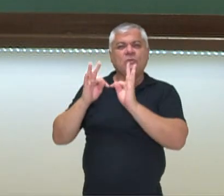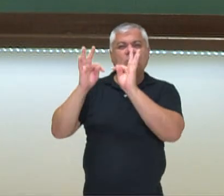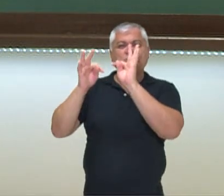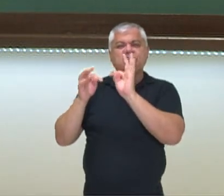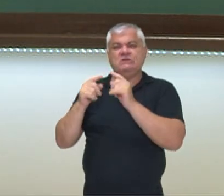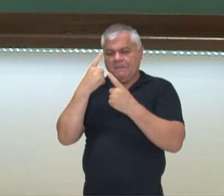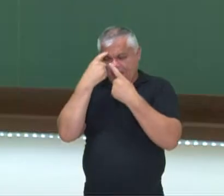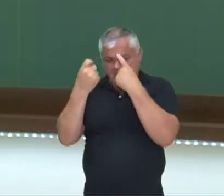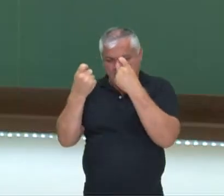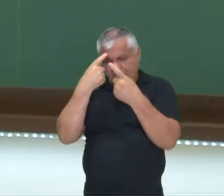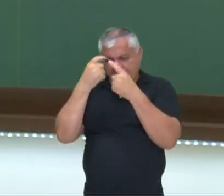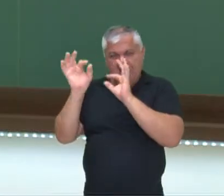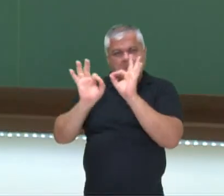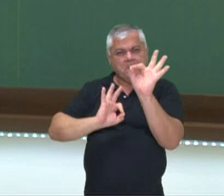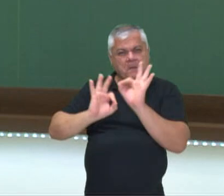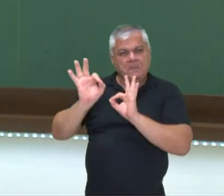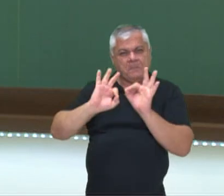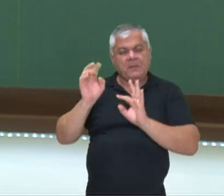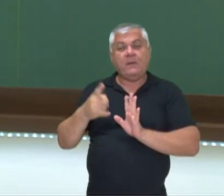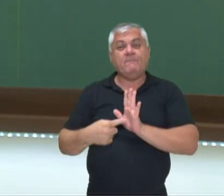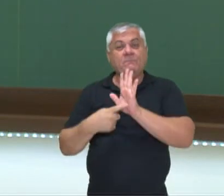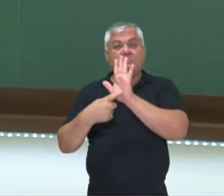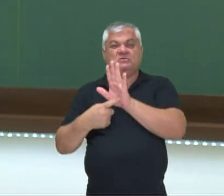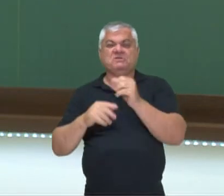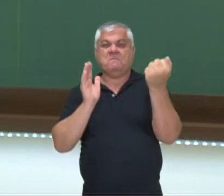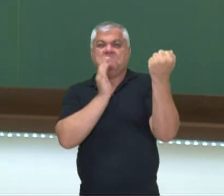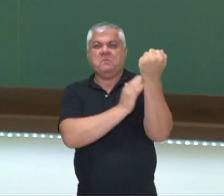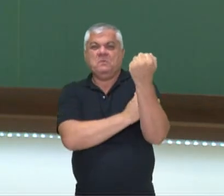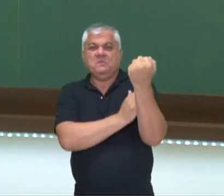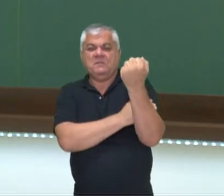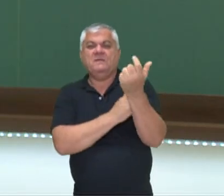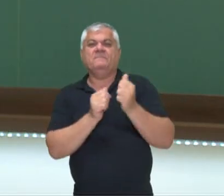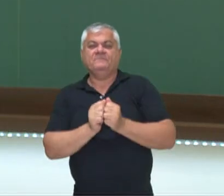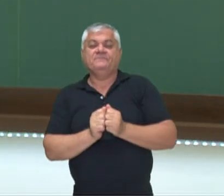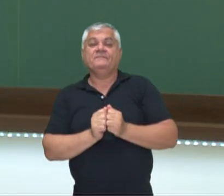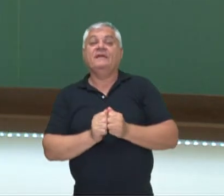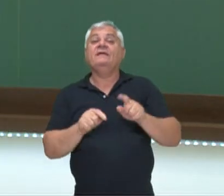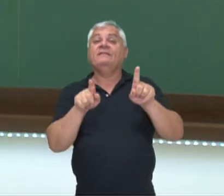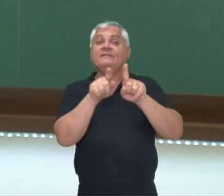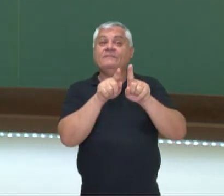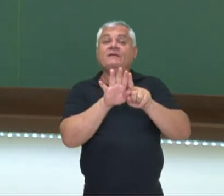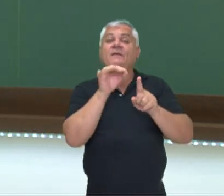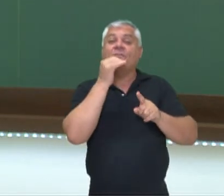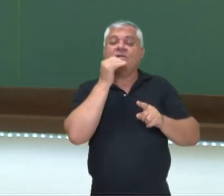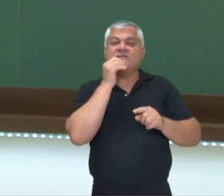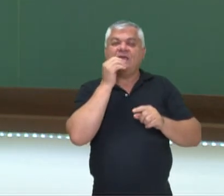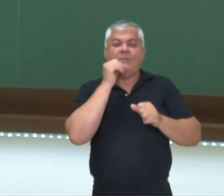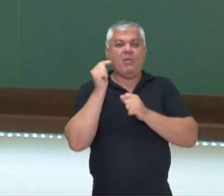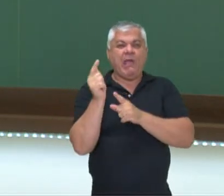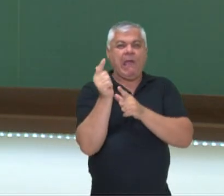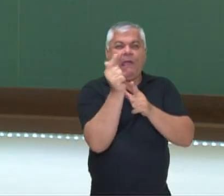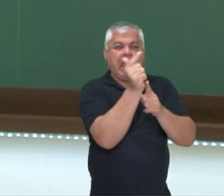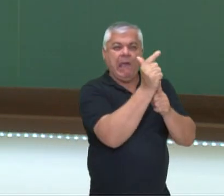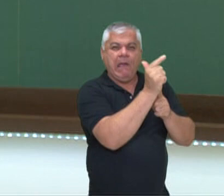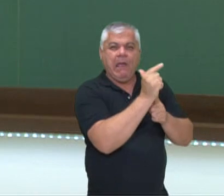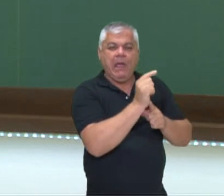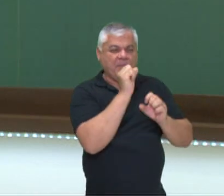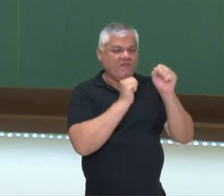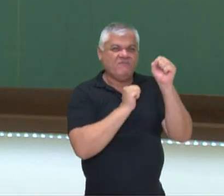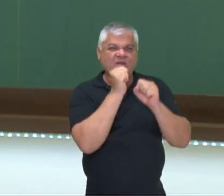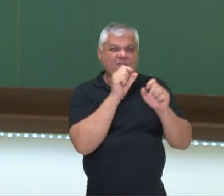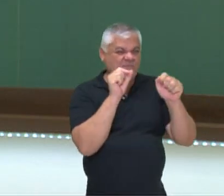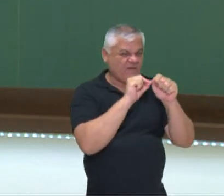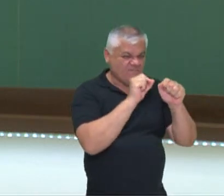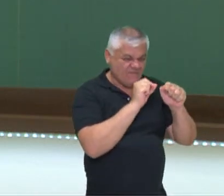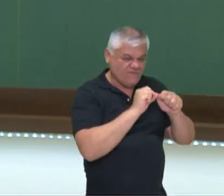organizada de modo a mostrar esse poderio tecnológico. a disputa armamentista, onde literalmente mostrando que